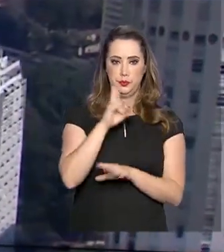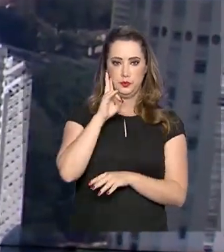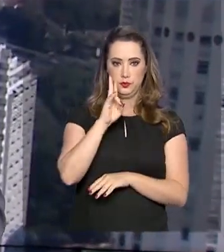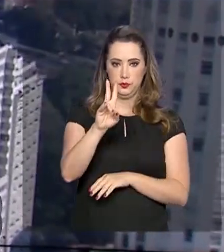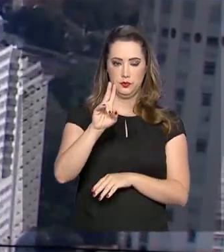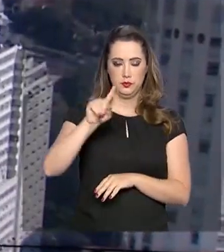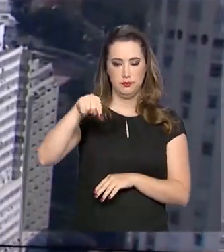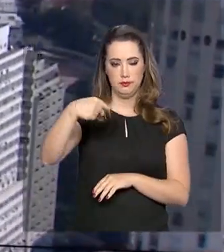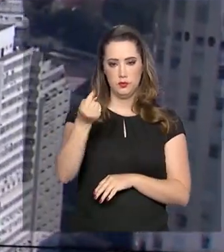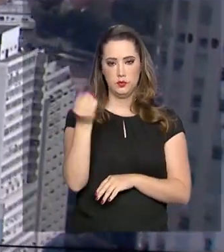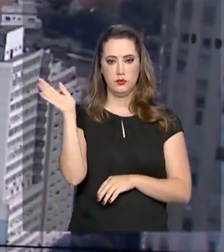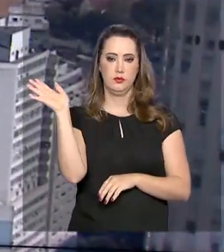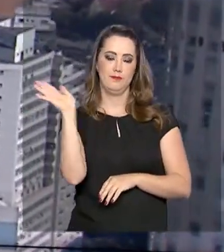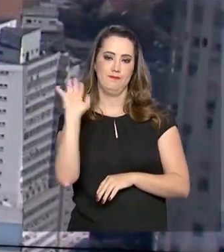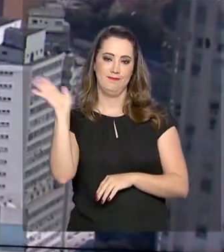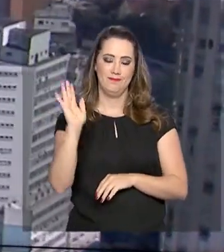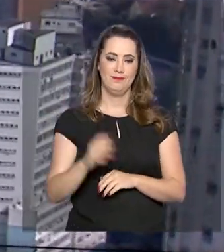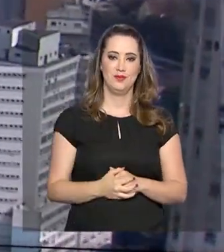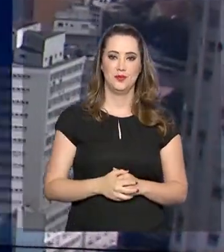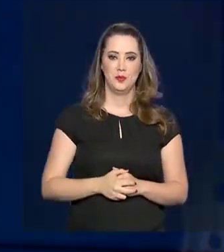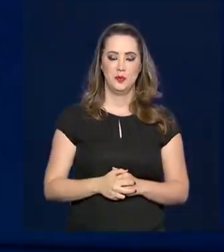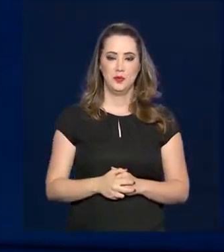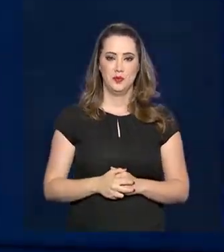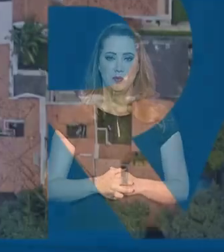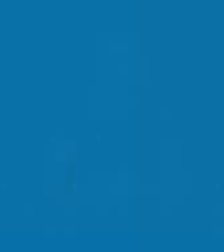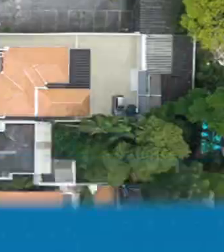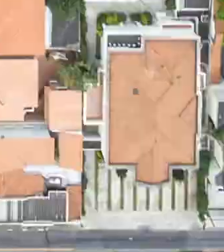por aqui. Nos vemos na próxima edição. Até lá!